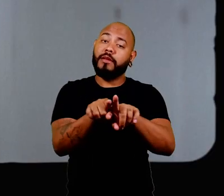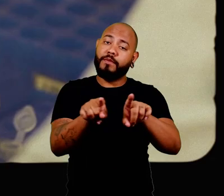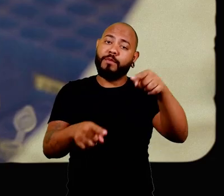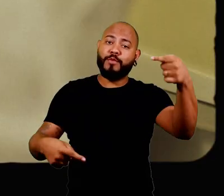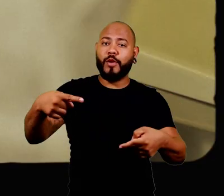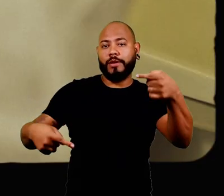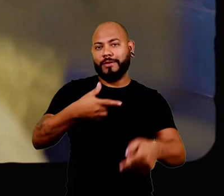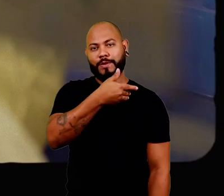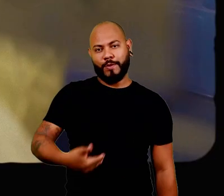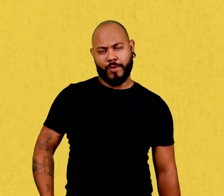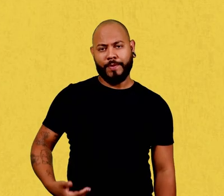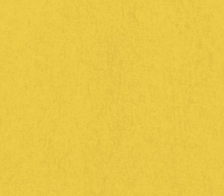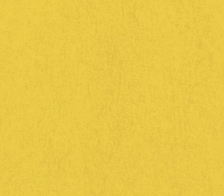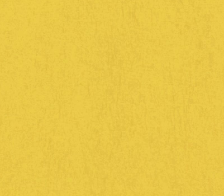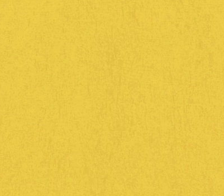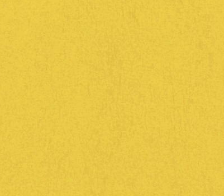relação às políticas públicas.